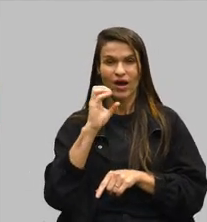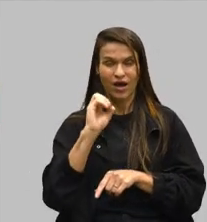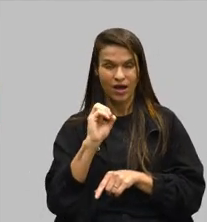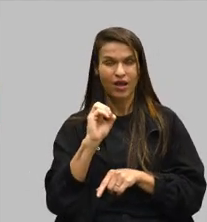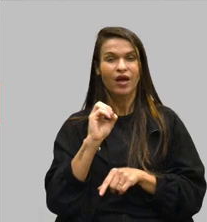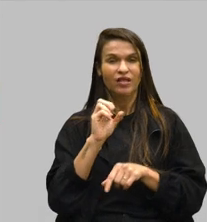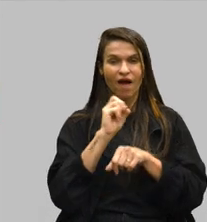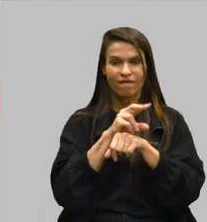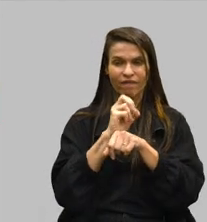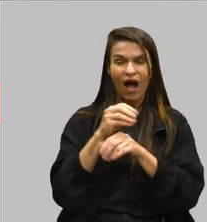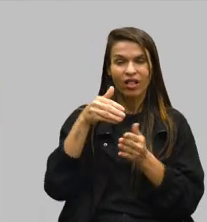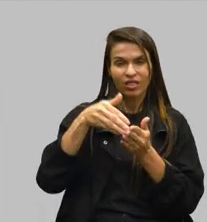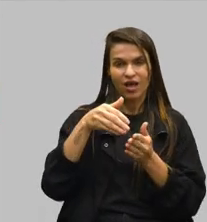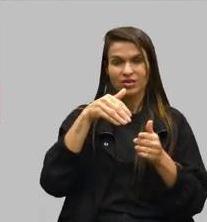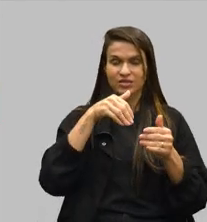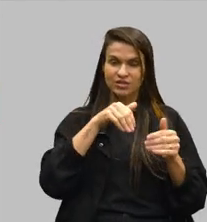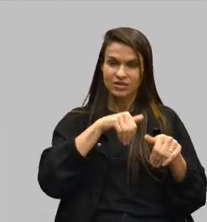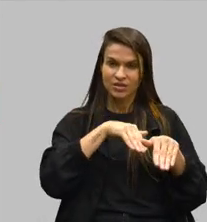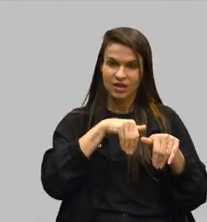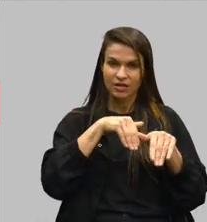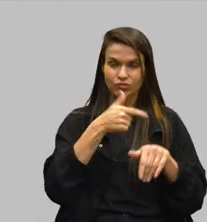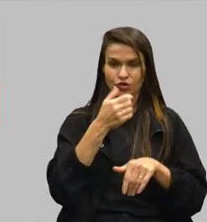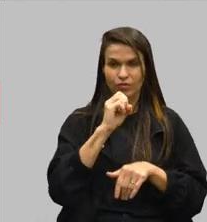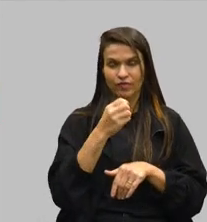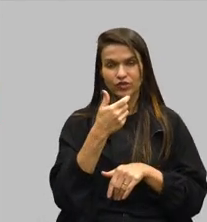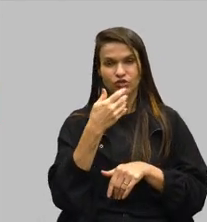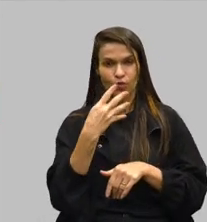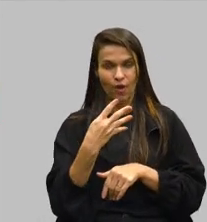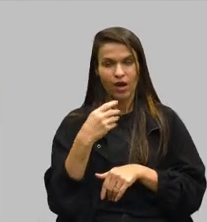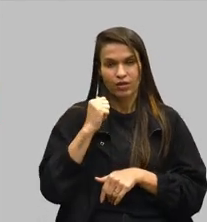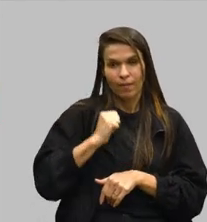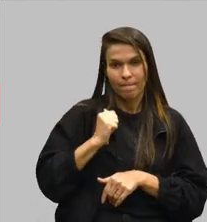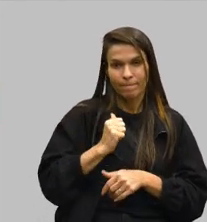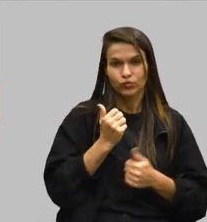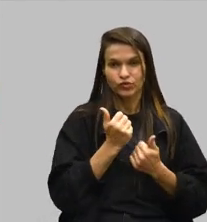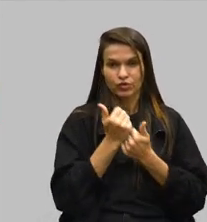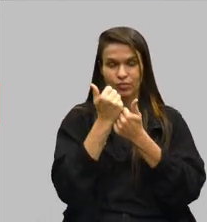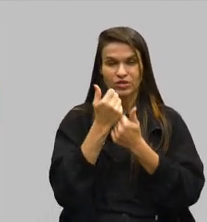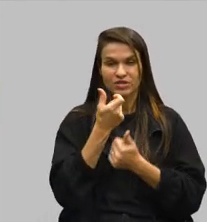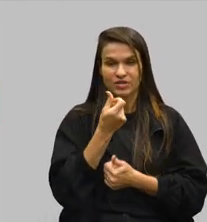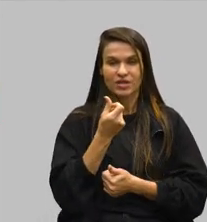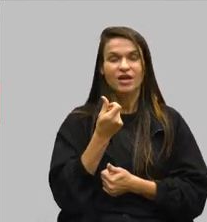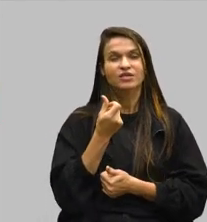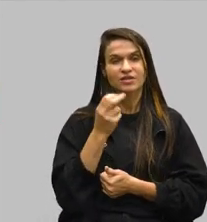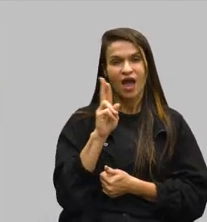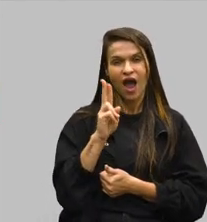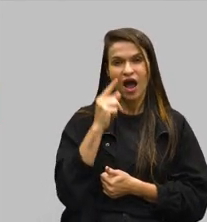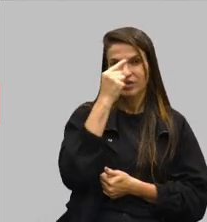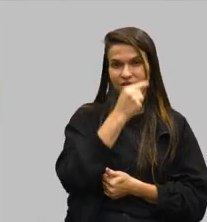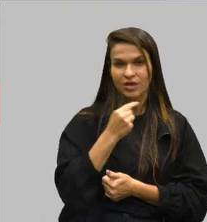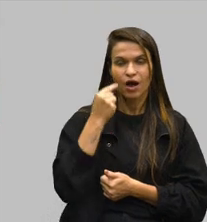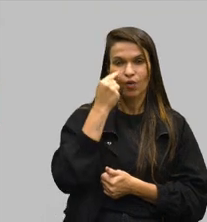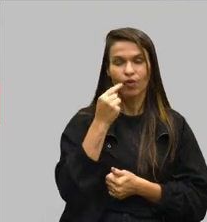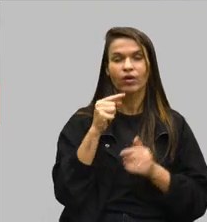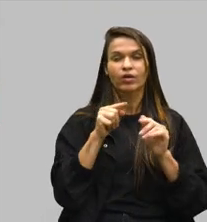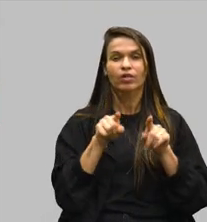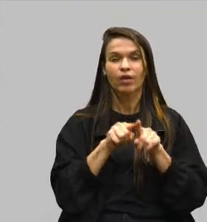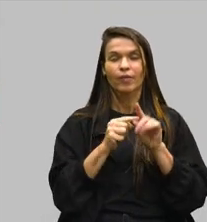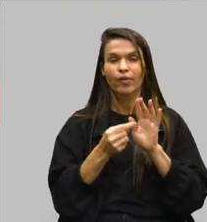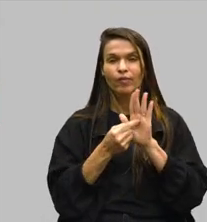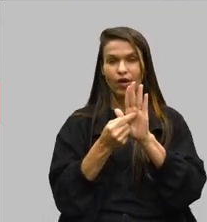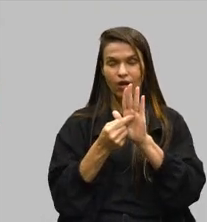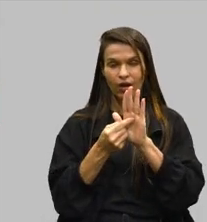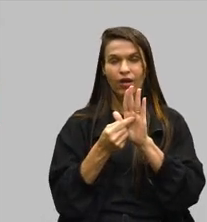de 2024. E a Bolsas Auxílio, de R$ 6,00 a hora. Quero também aqui deixar um recorte em relação ao Minas